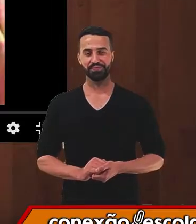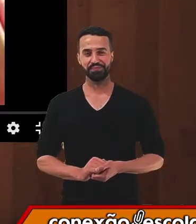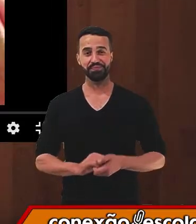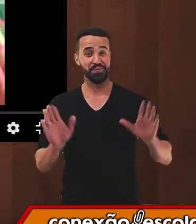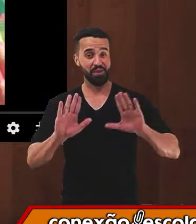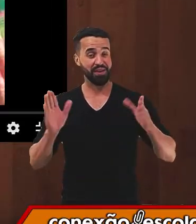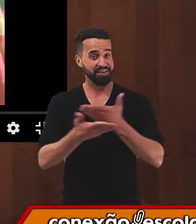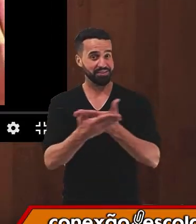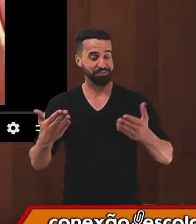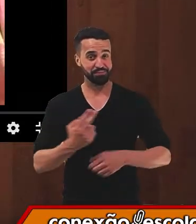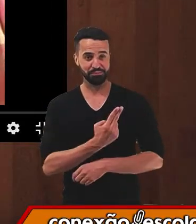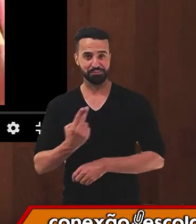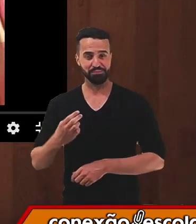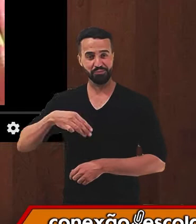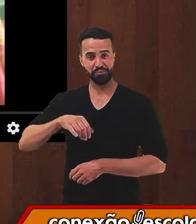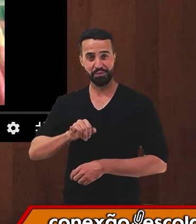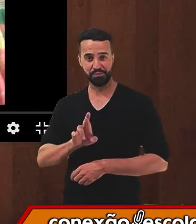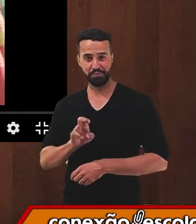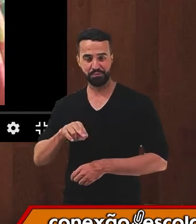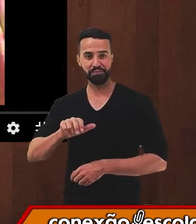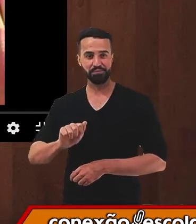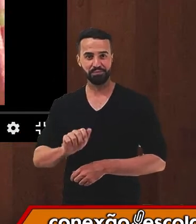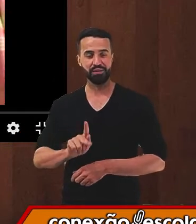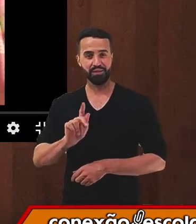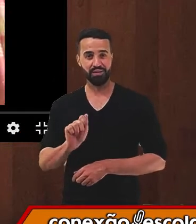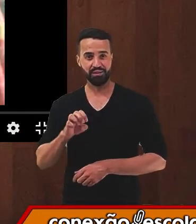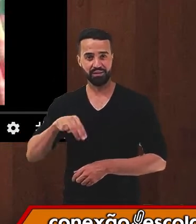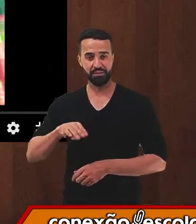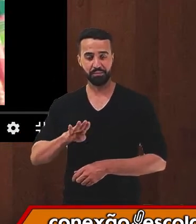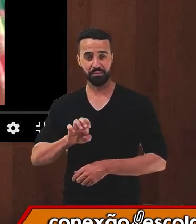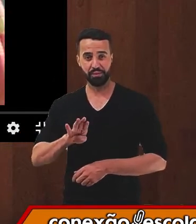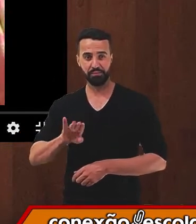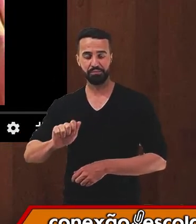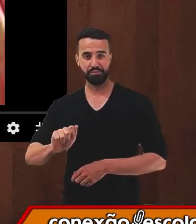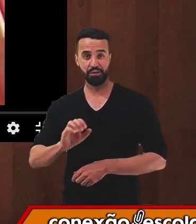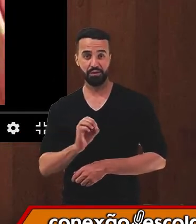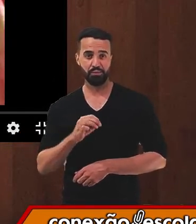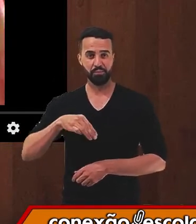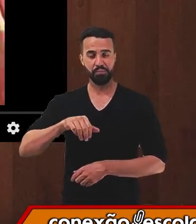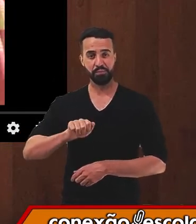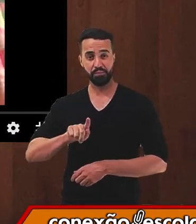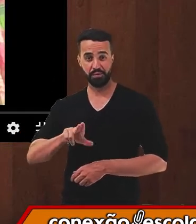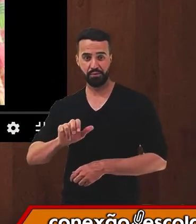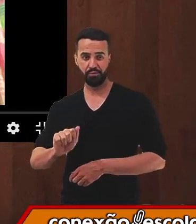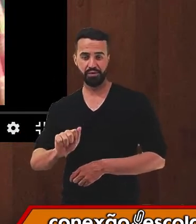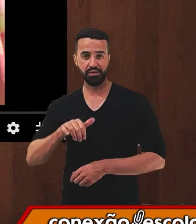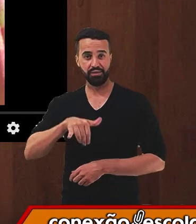Oi, gente! Meu nome é Mirna Cambeba Omágua Ieteanakiri.